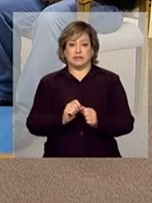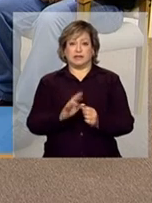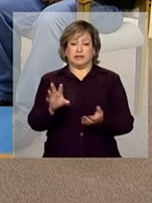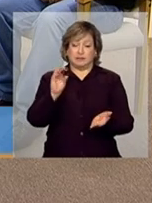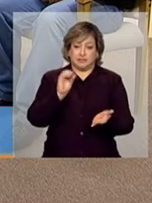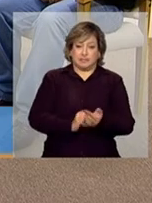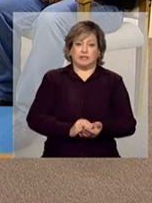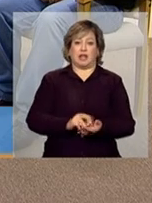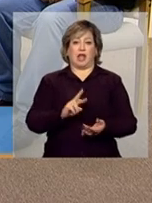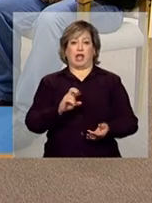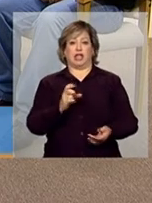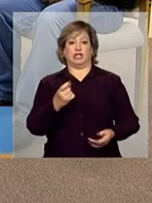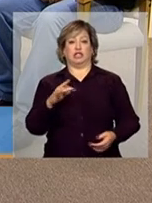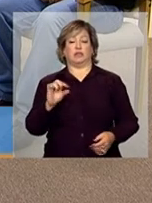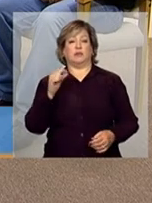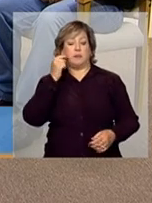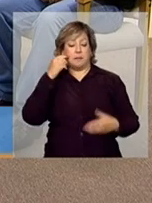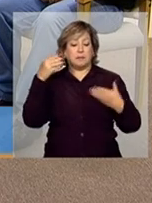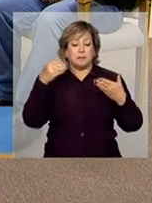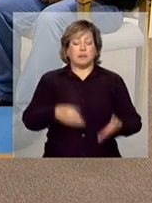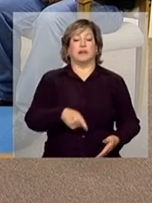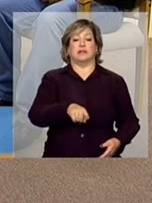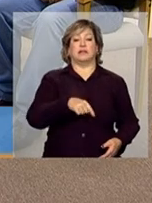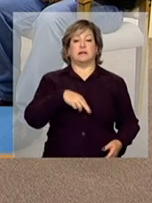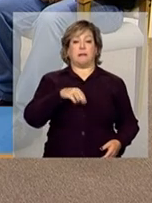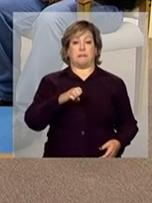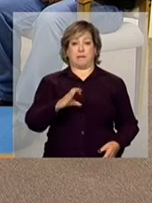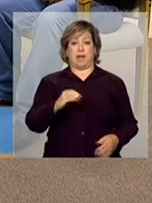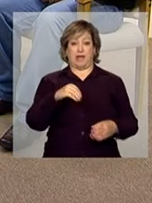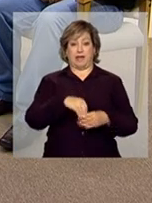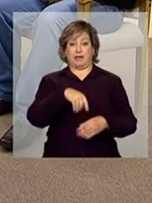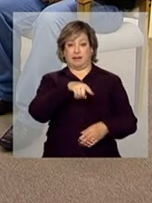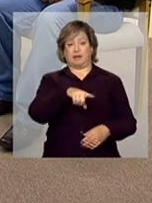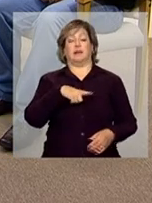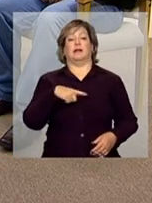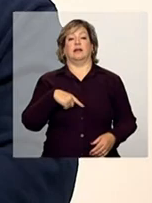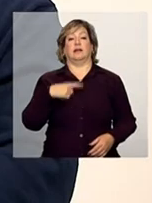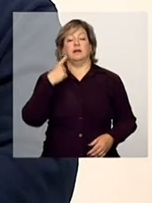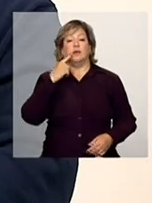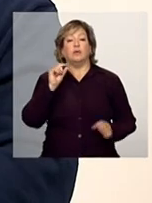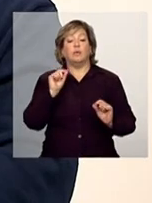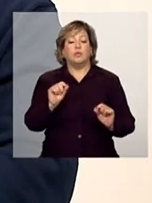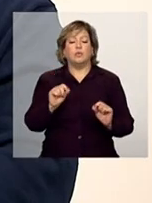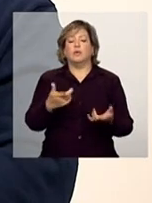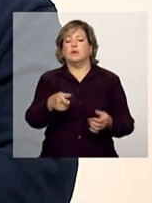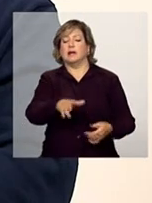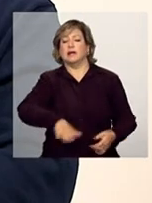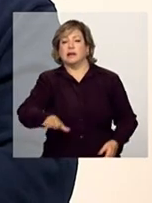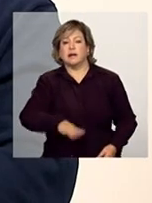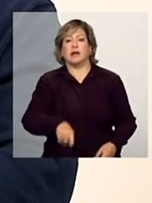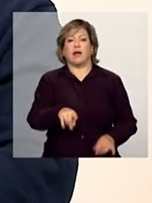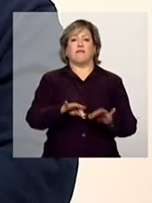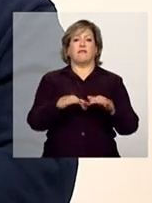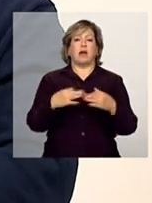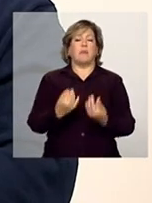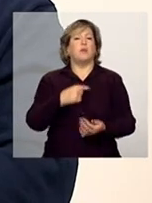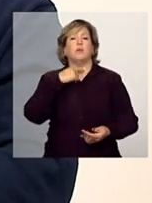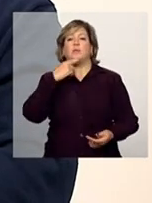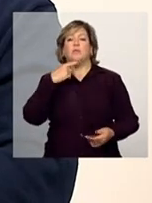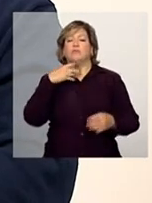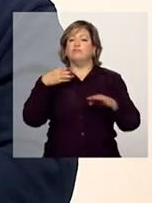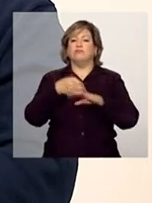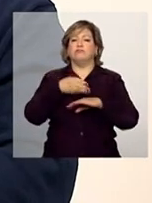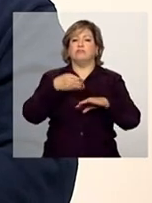sistema presença, que é o sistema do MEC, da situação que foi observada para aquela criança, aquela família que não conseguiu